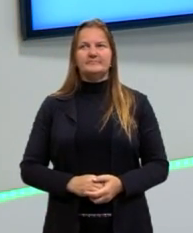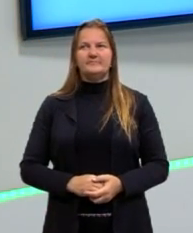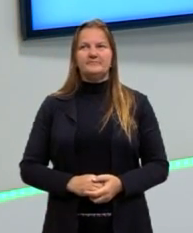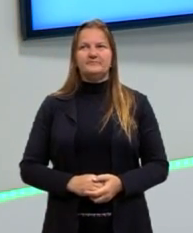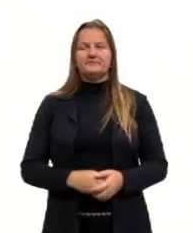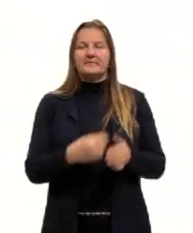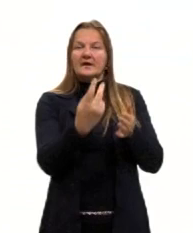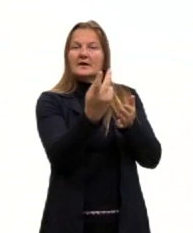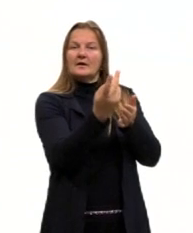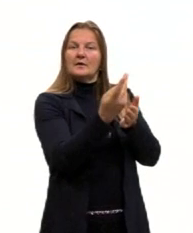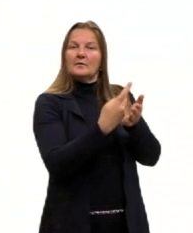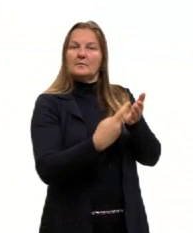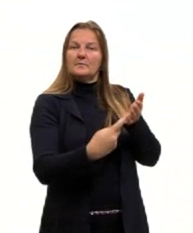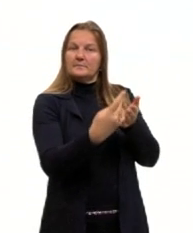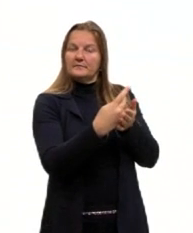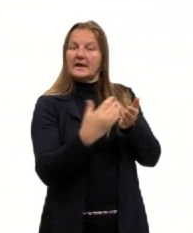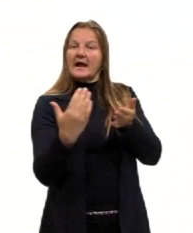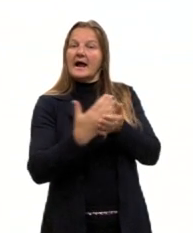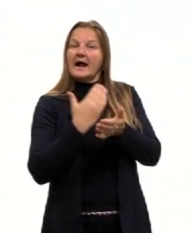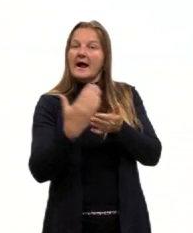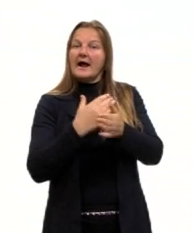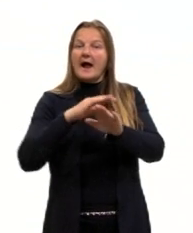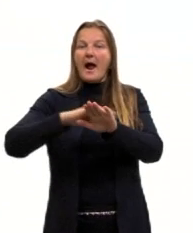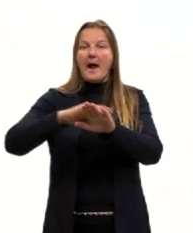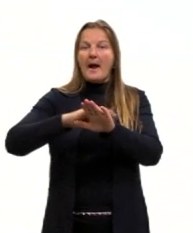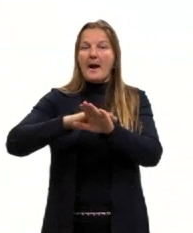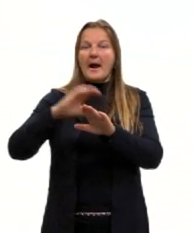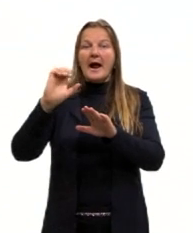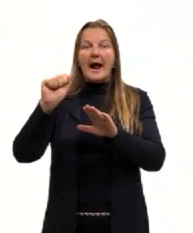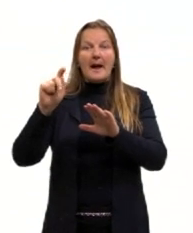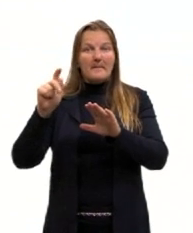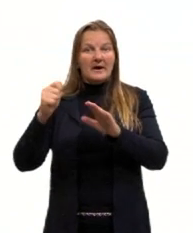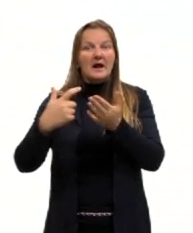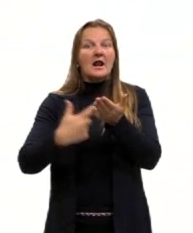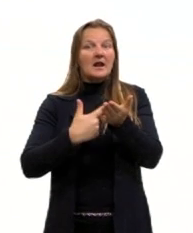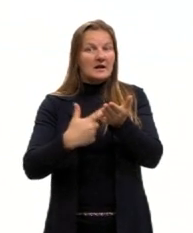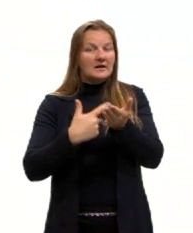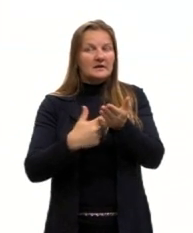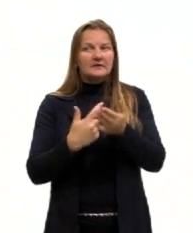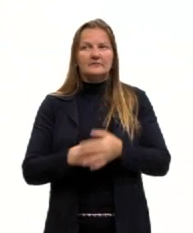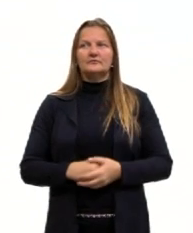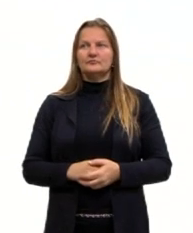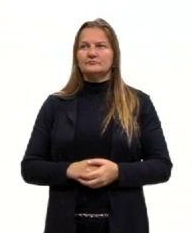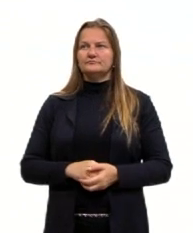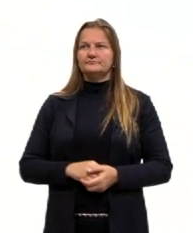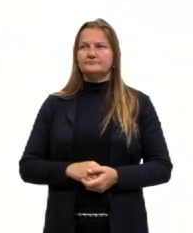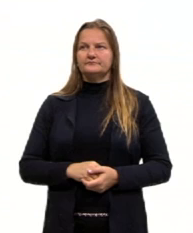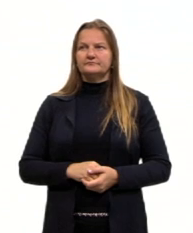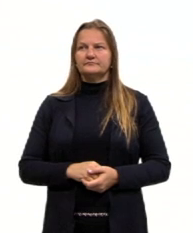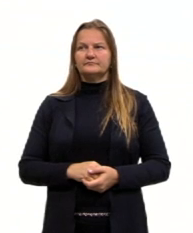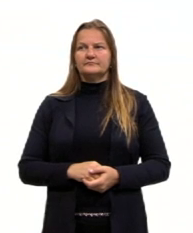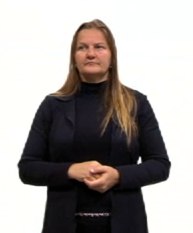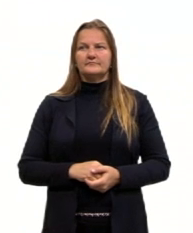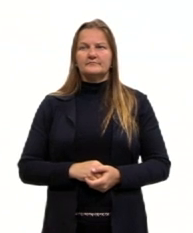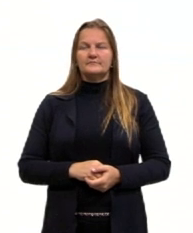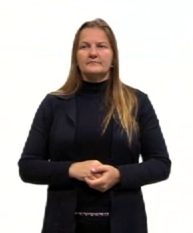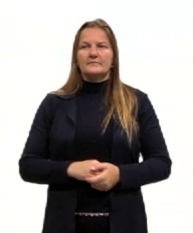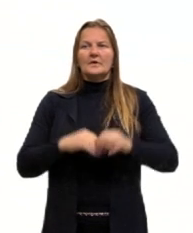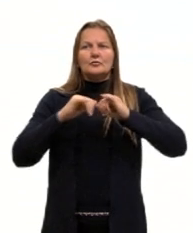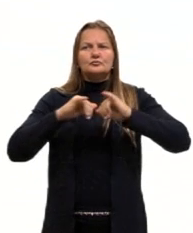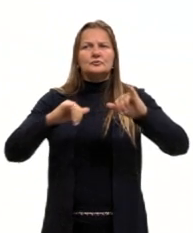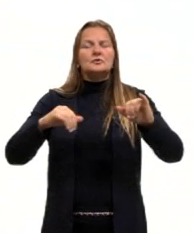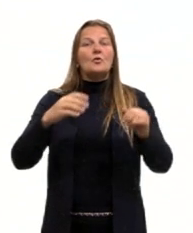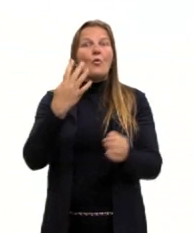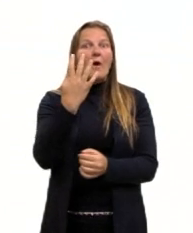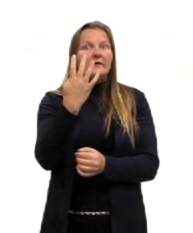capa do livro do Newton sobre a óptica, né? Já em sua quarta edição. E esse livro, então, foi publicado em